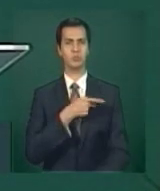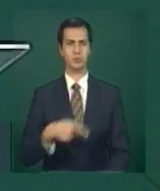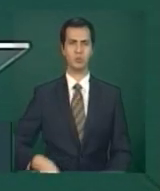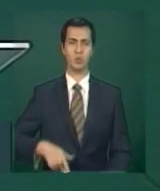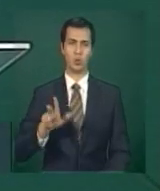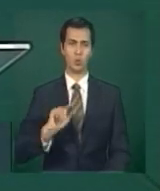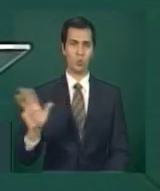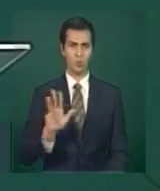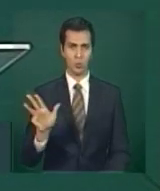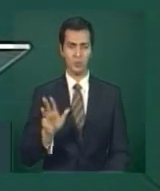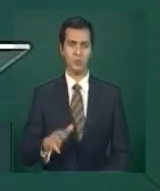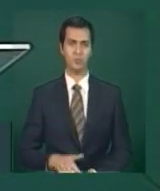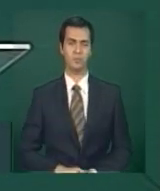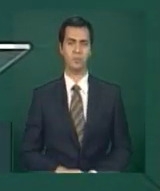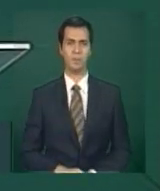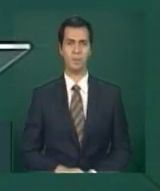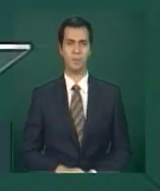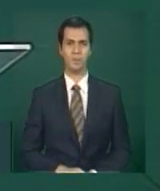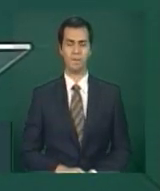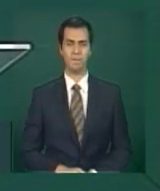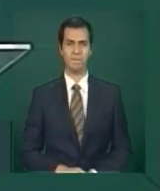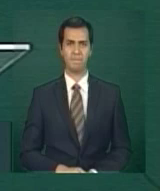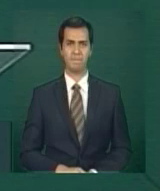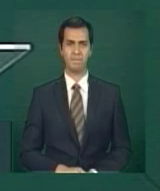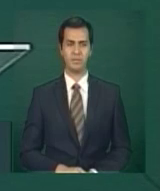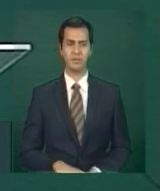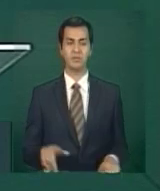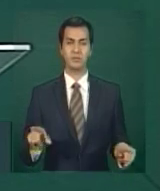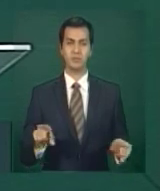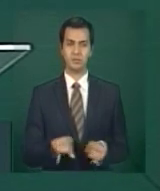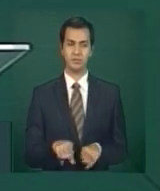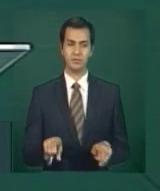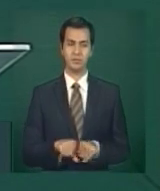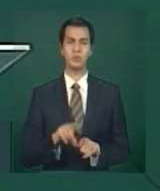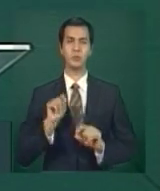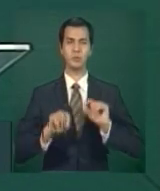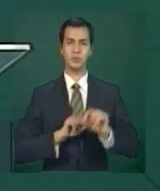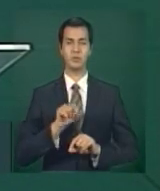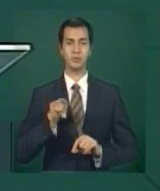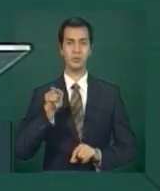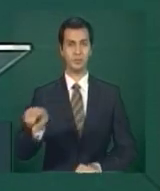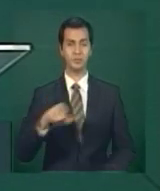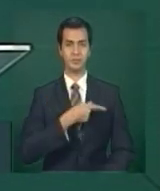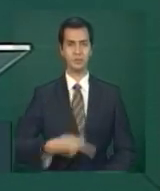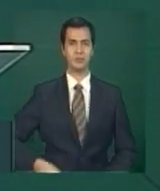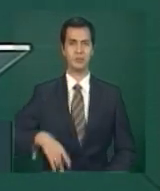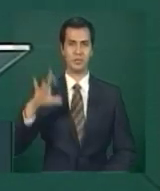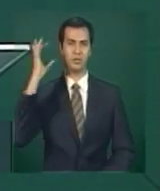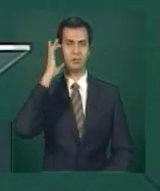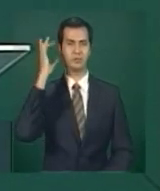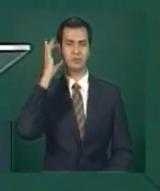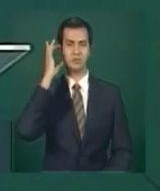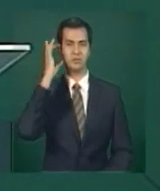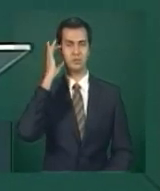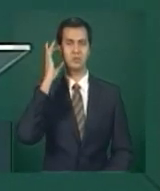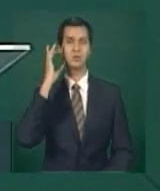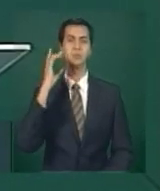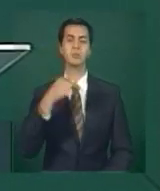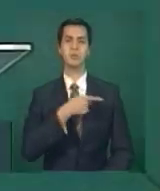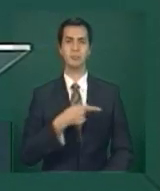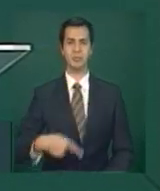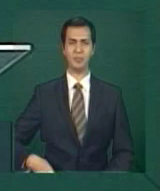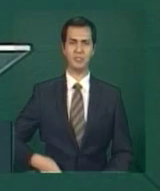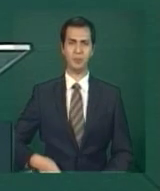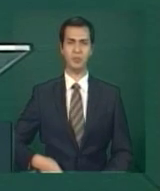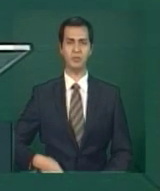mas também porque o seu olhar para o Estado do Rio Grande do Sul é um olhar